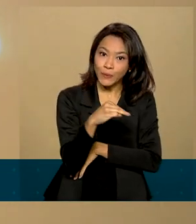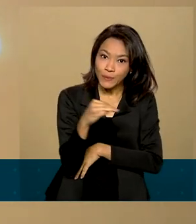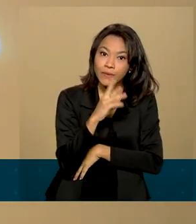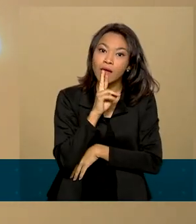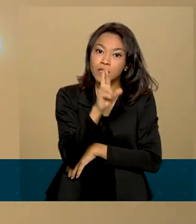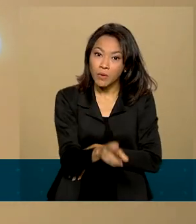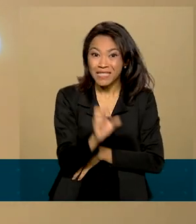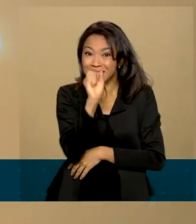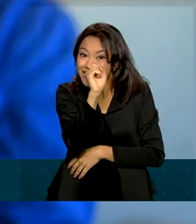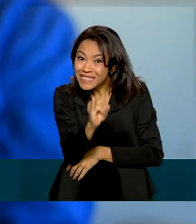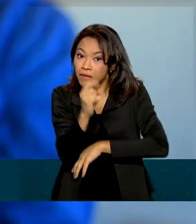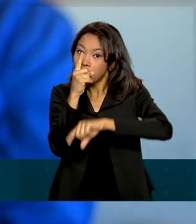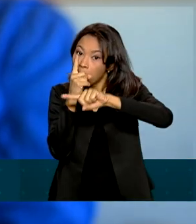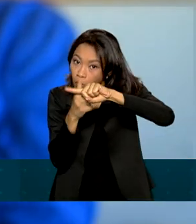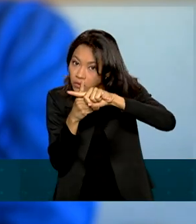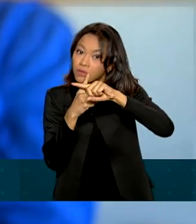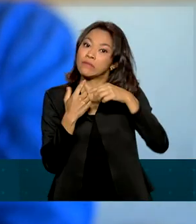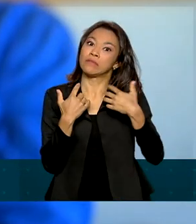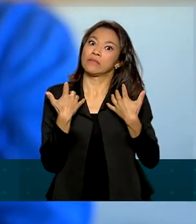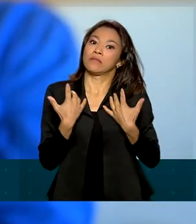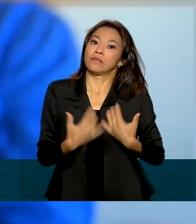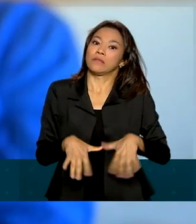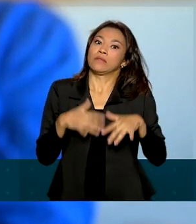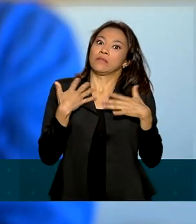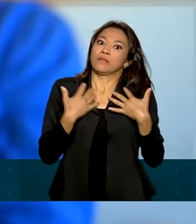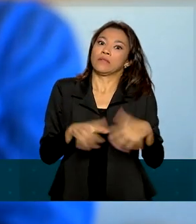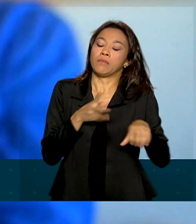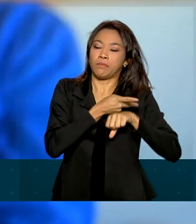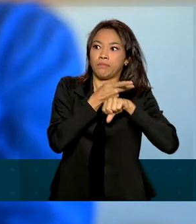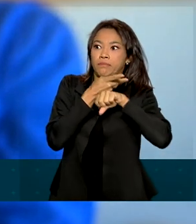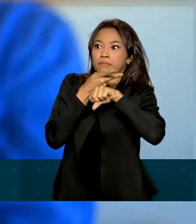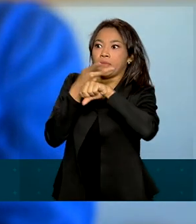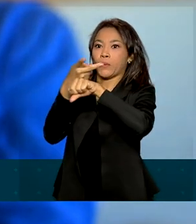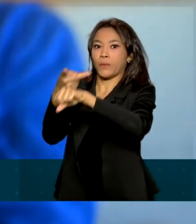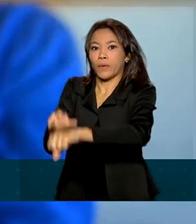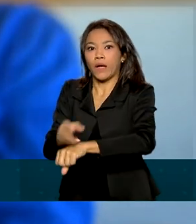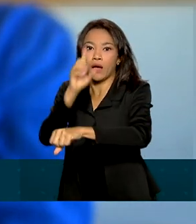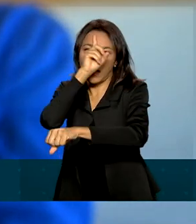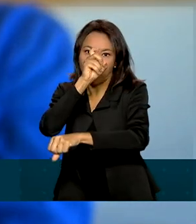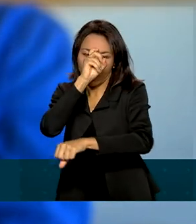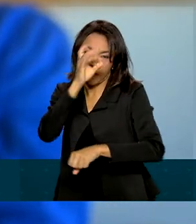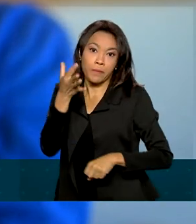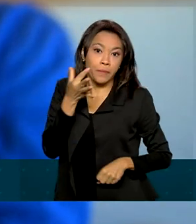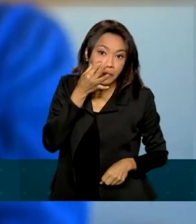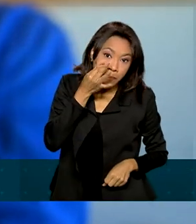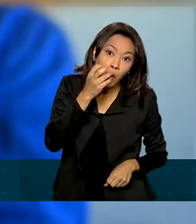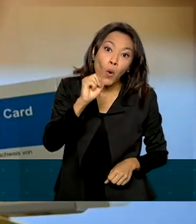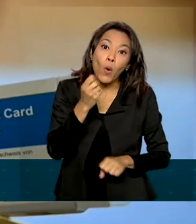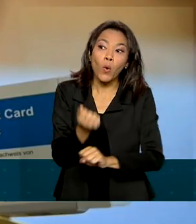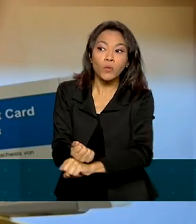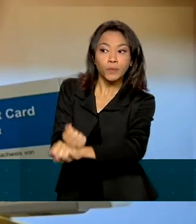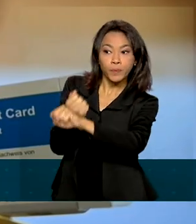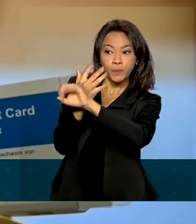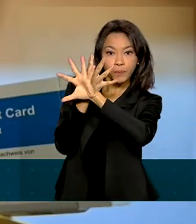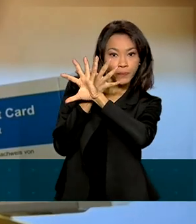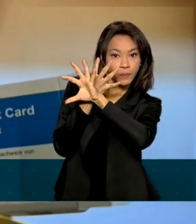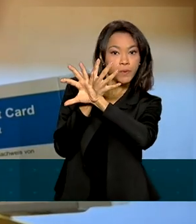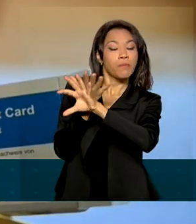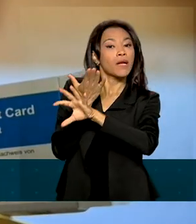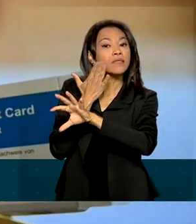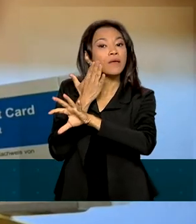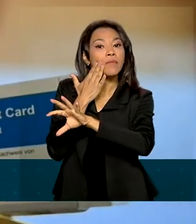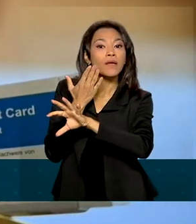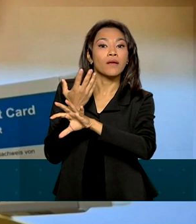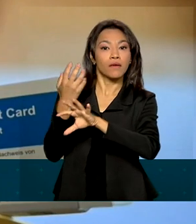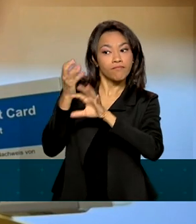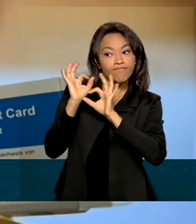de positivo, o paciente deve procurar o serviço de saúde presencial ou por teleatendimento para confirmar